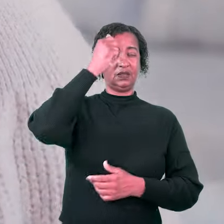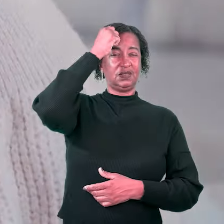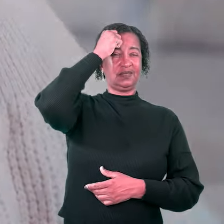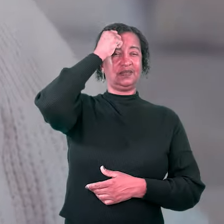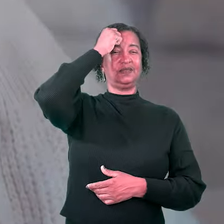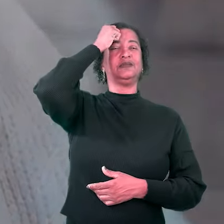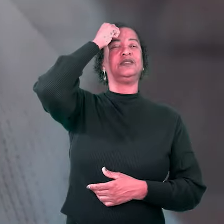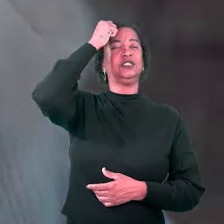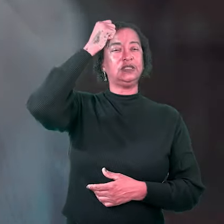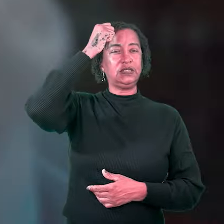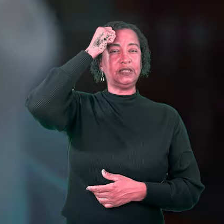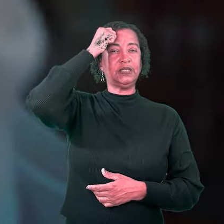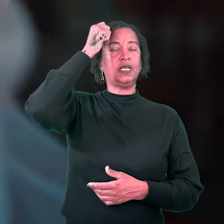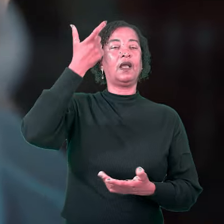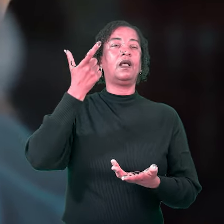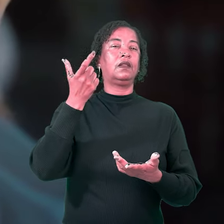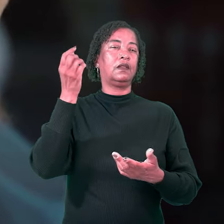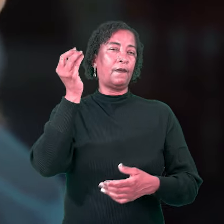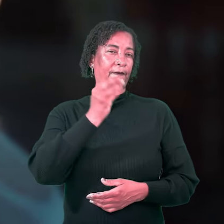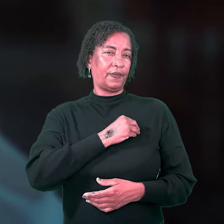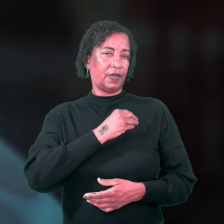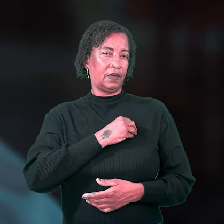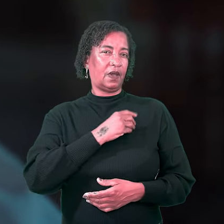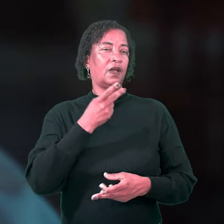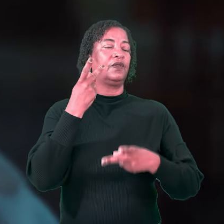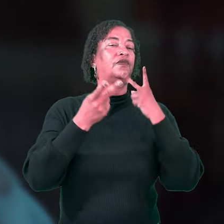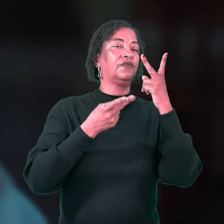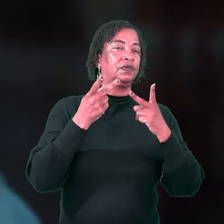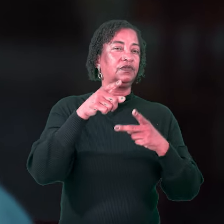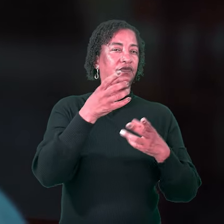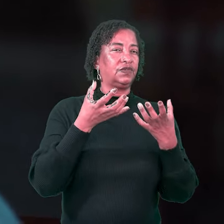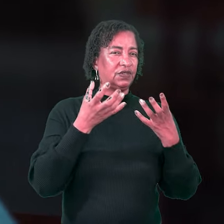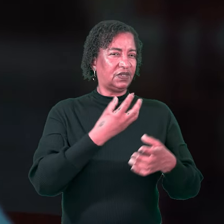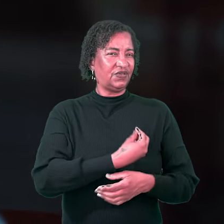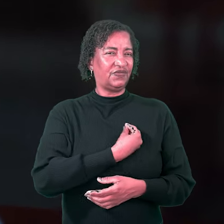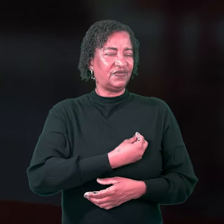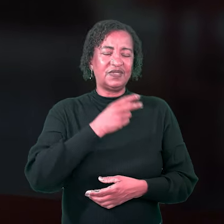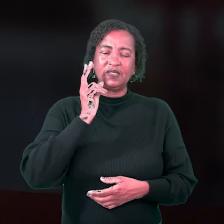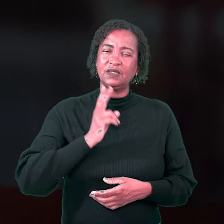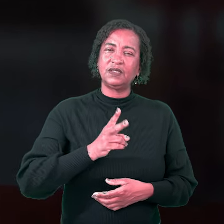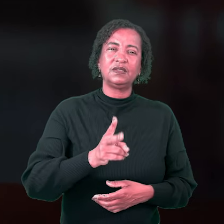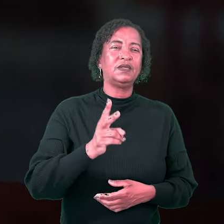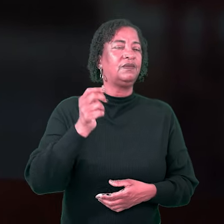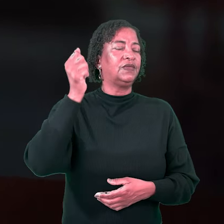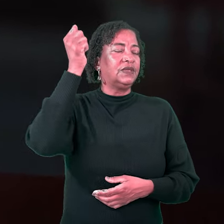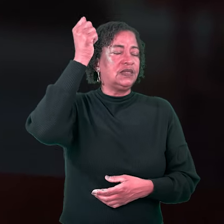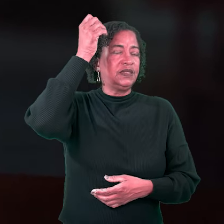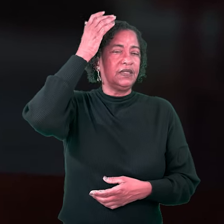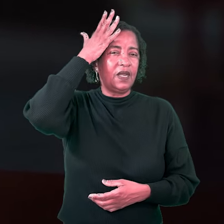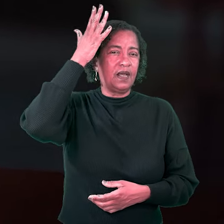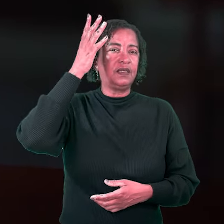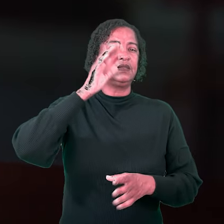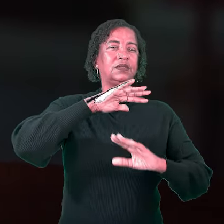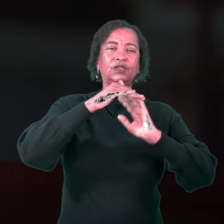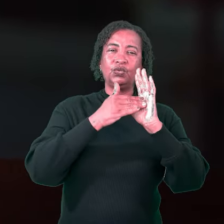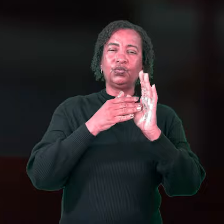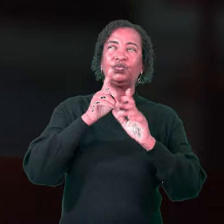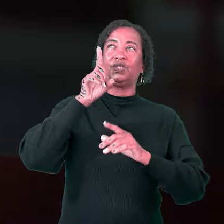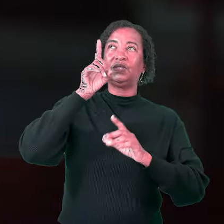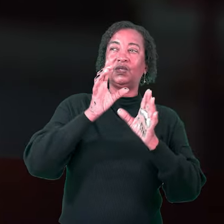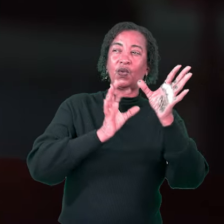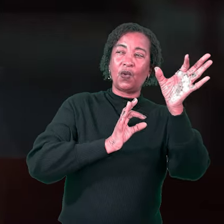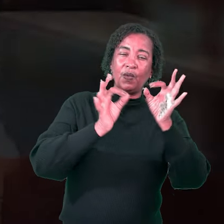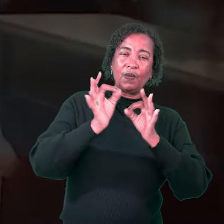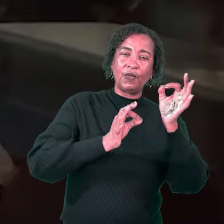ele era uma pessoa assim. Se você quer ser espiritualmente próspero e viver nesse estado de graça e ser tudo aquilo que Deus planejou que o